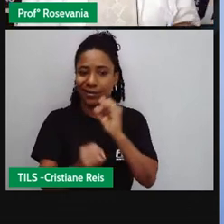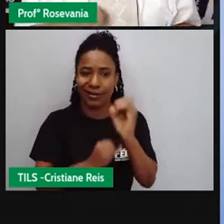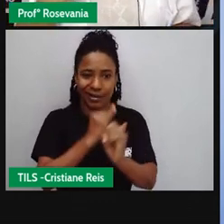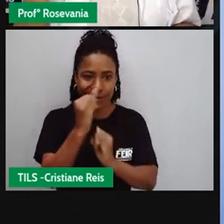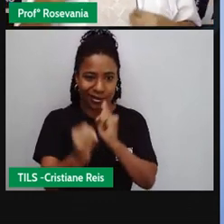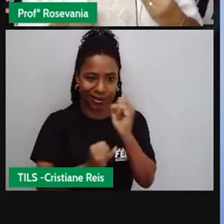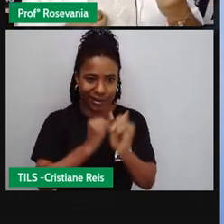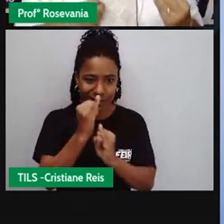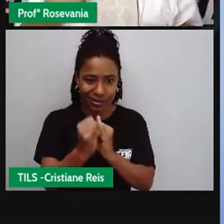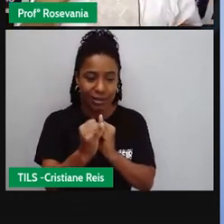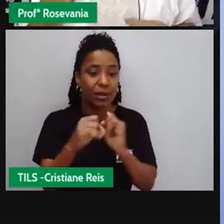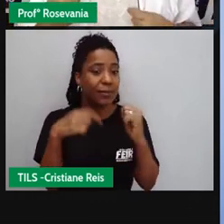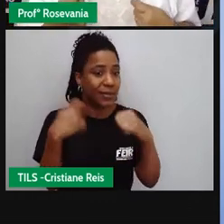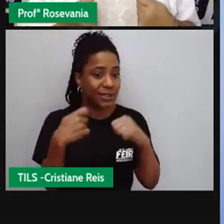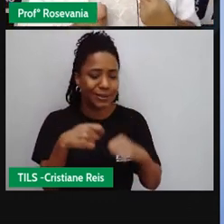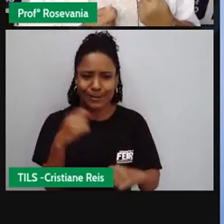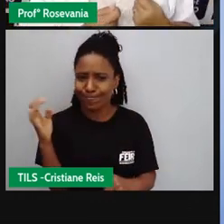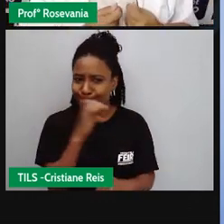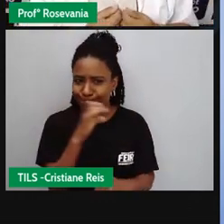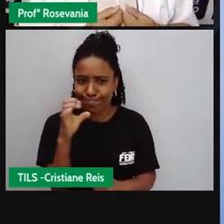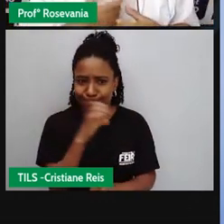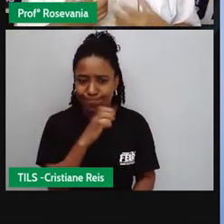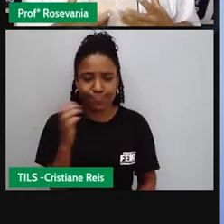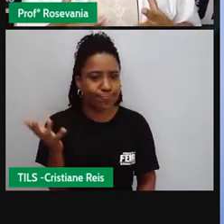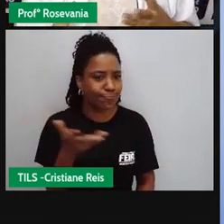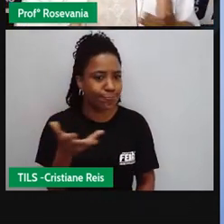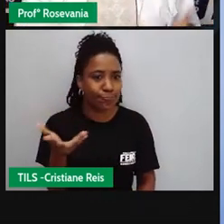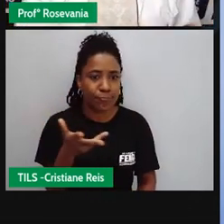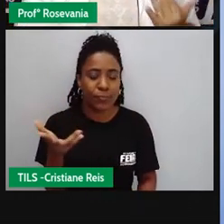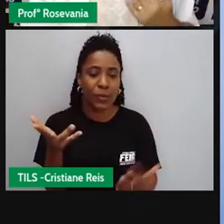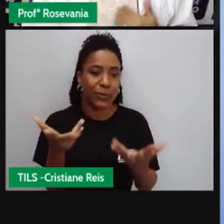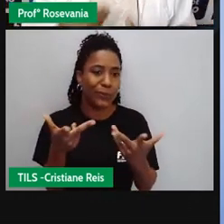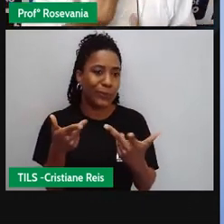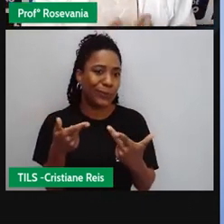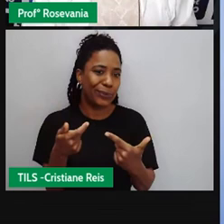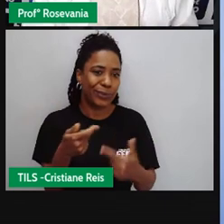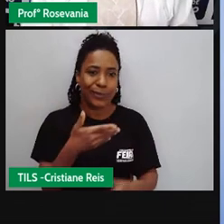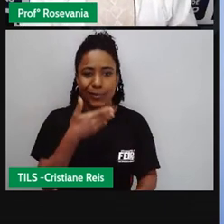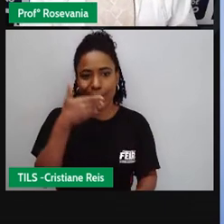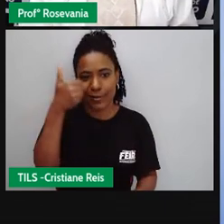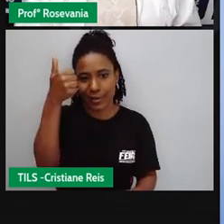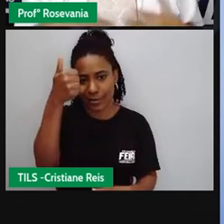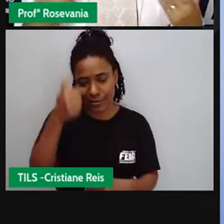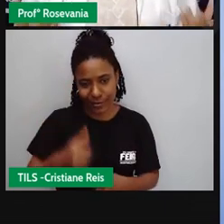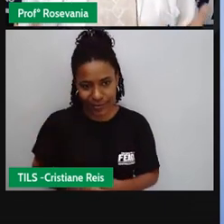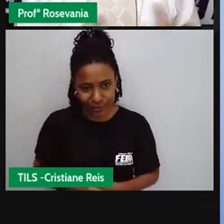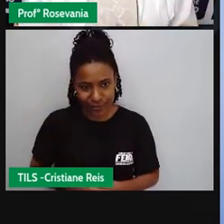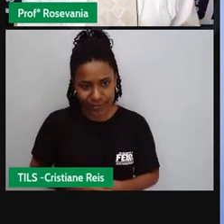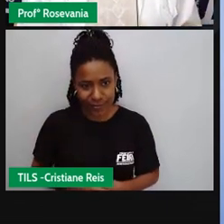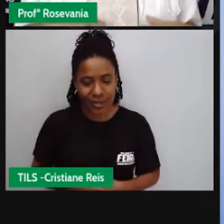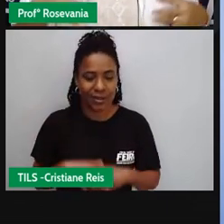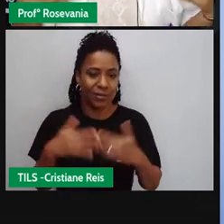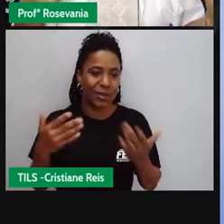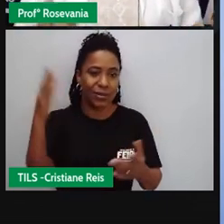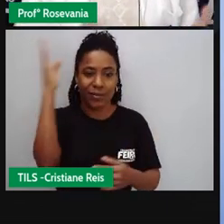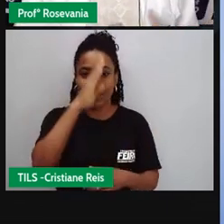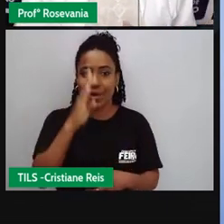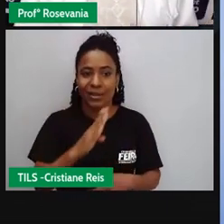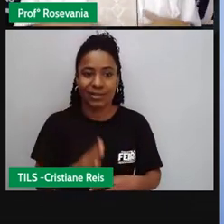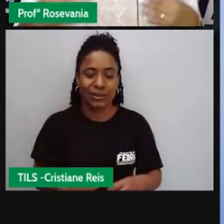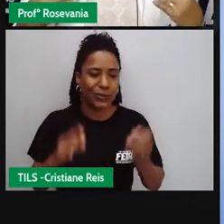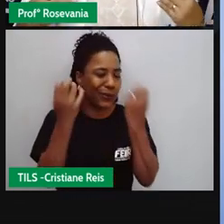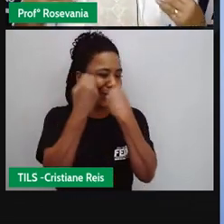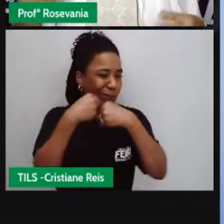atuando eles precisam ter de uma assim uma qualidade pra poder atender um país como o nosso tão grande com tantas